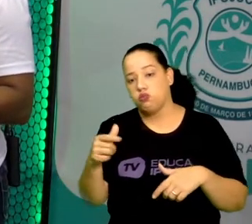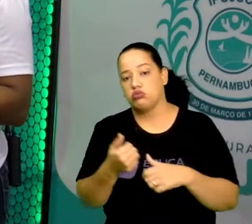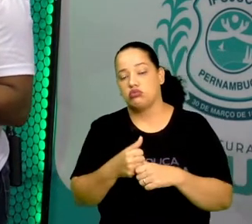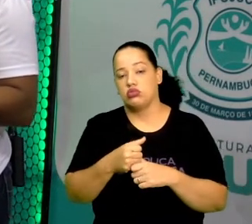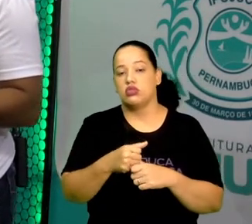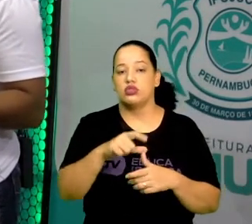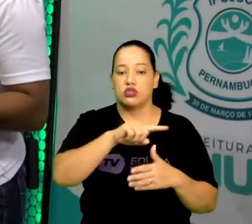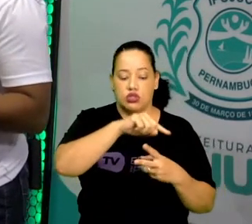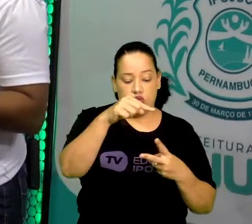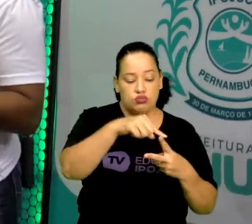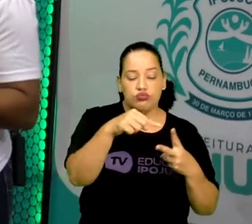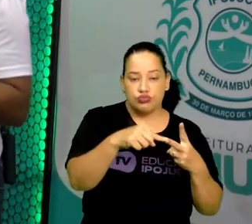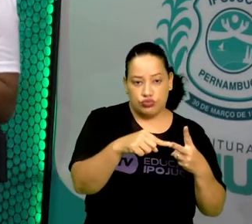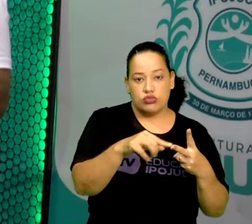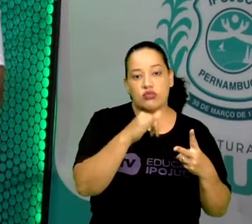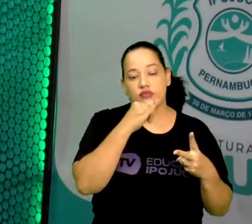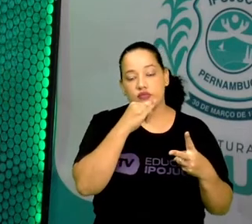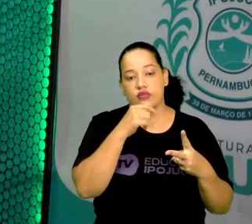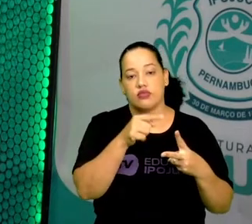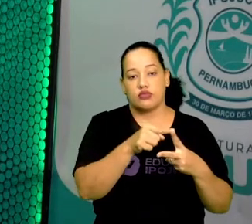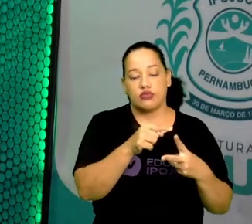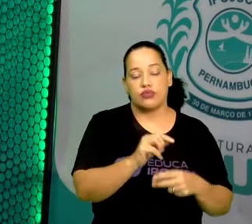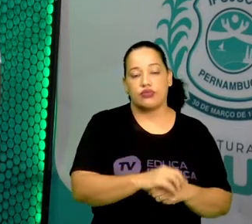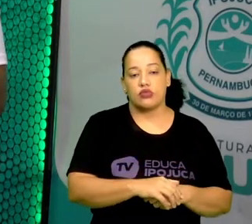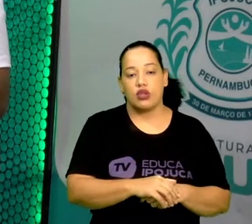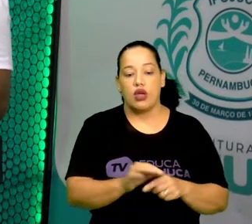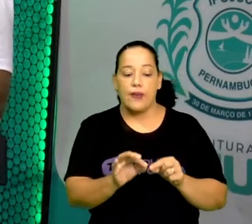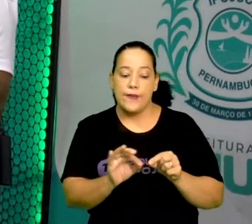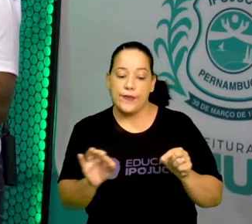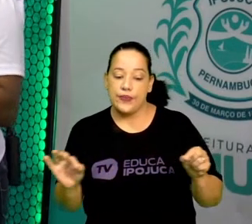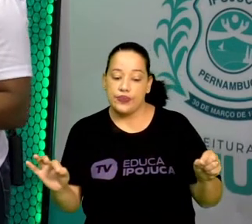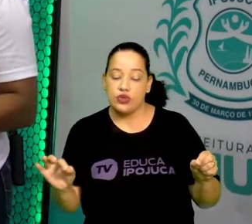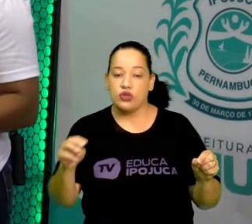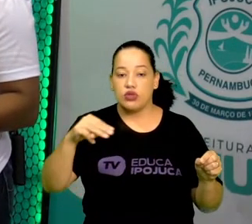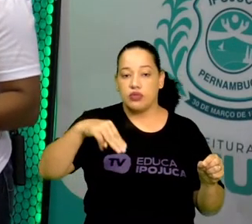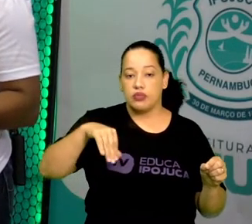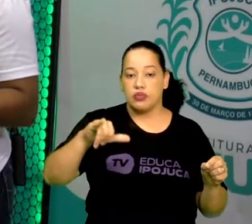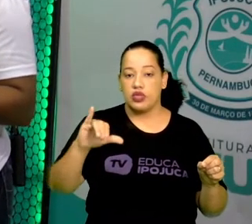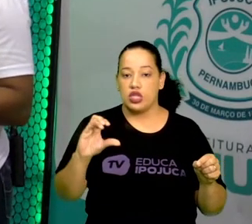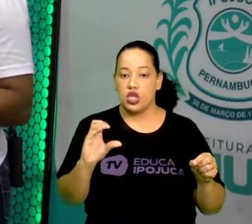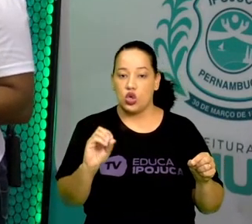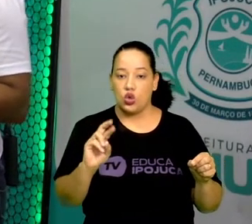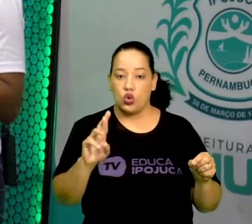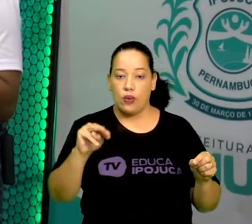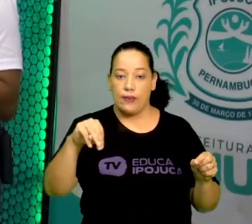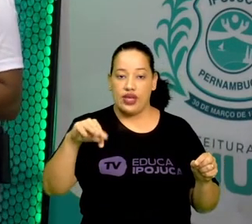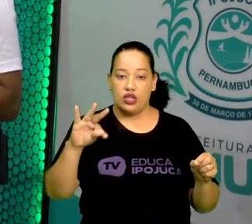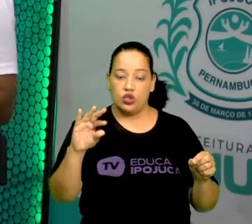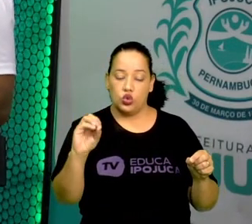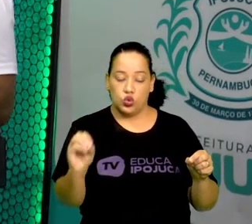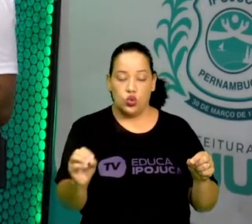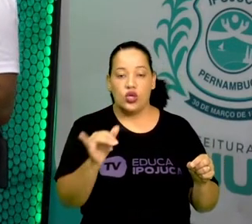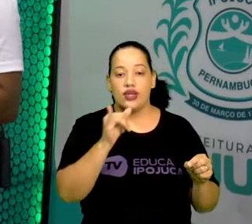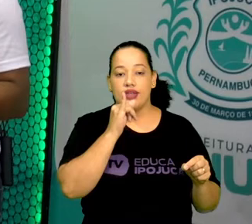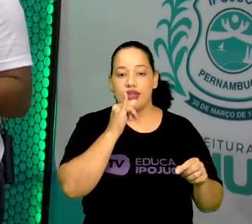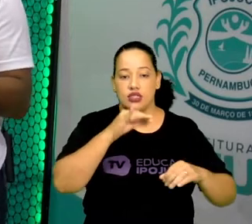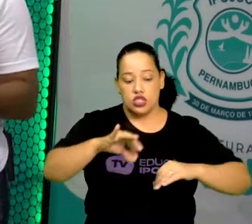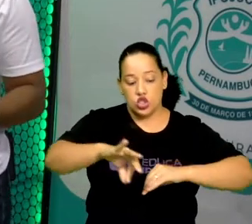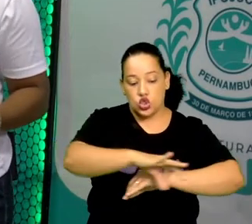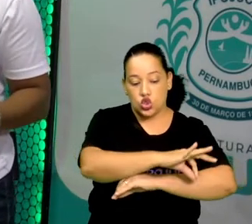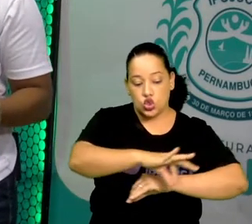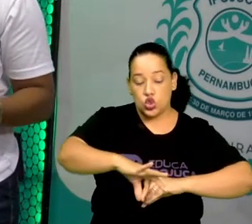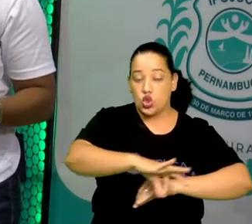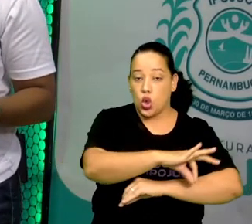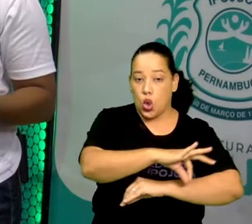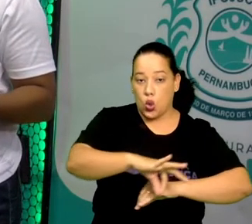Vamos ver aqui. Qual a medida de comprimento em micrômetros de uma régua escolar de 30